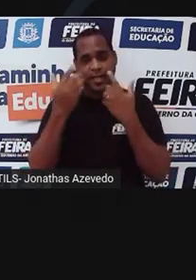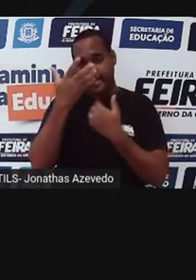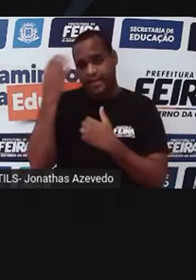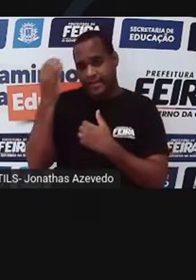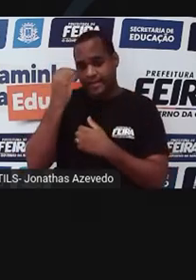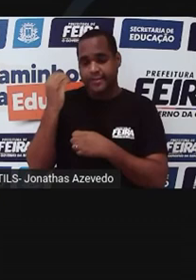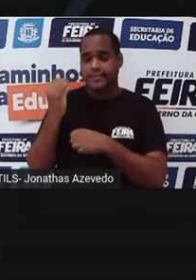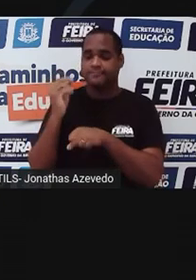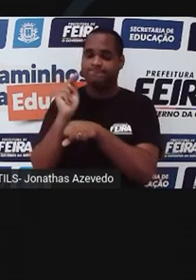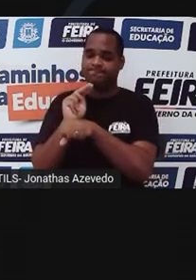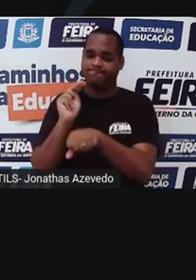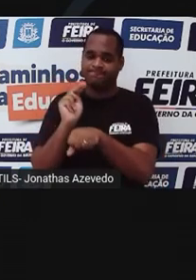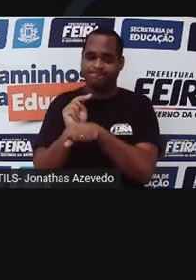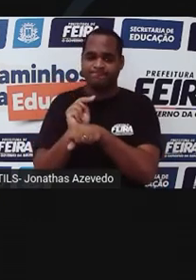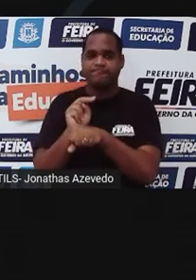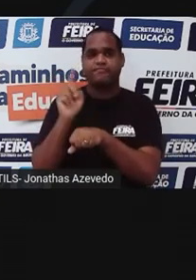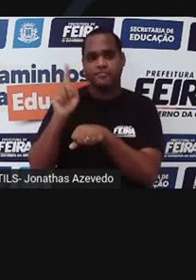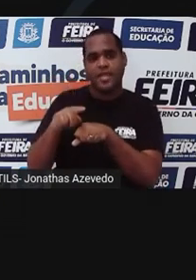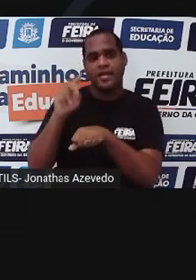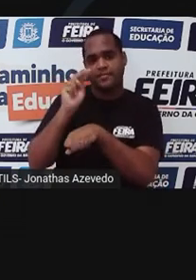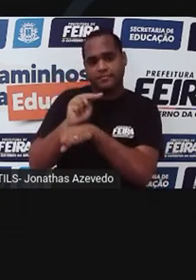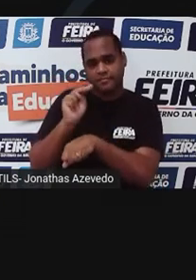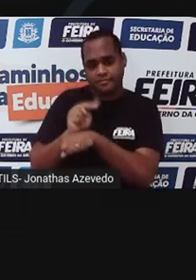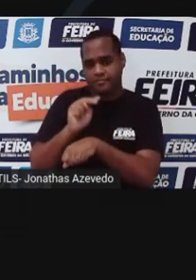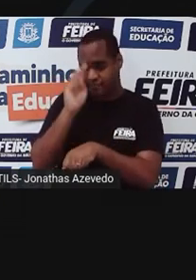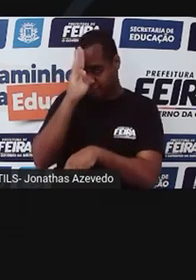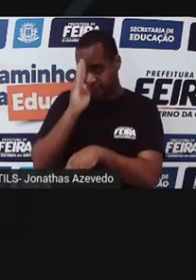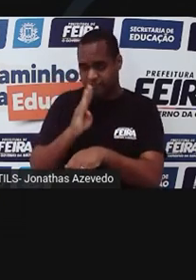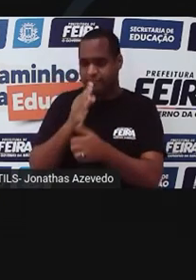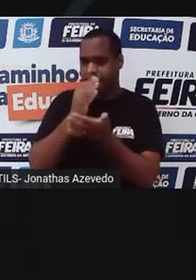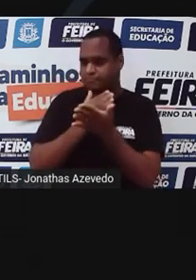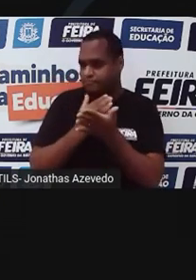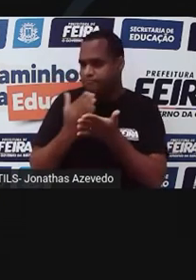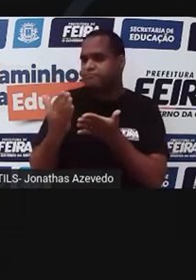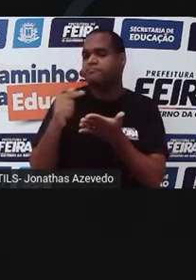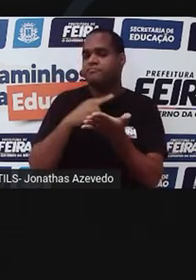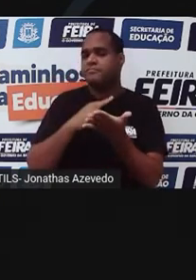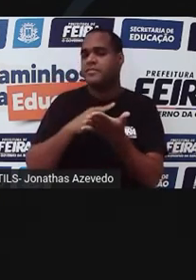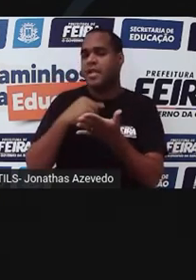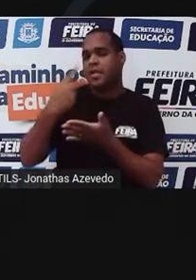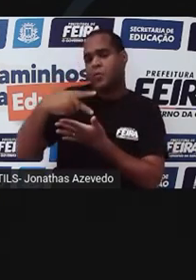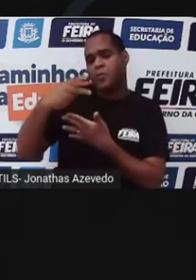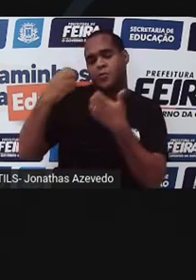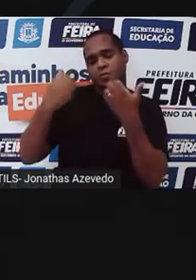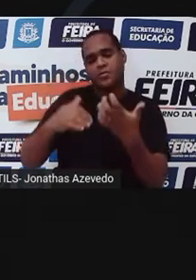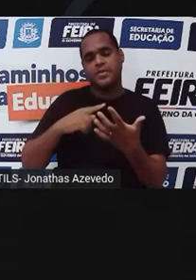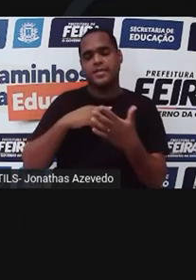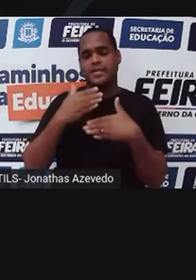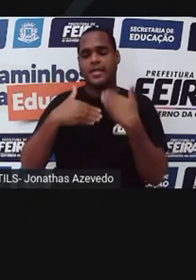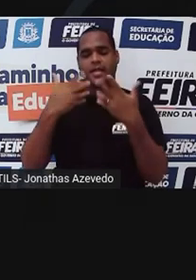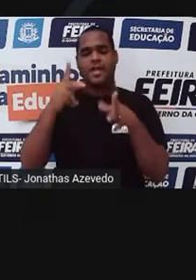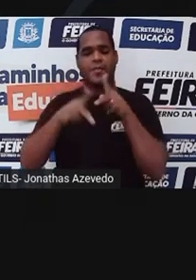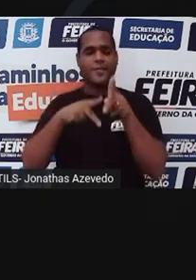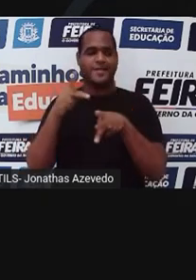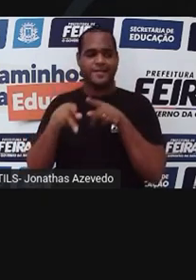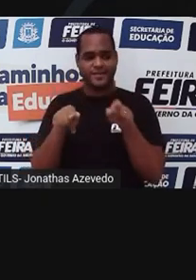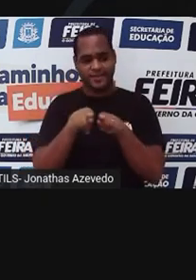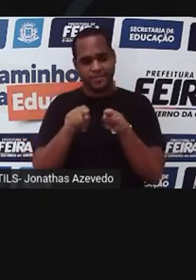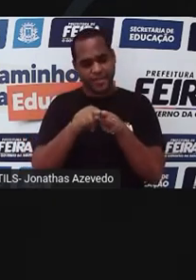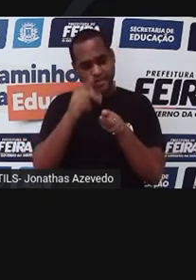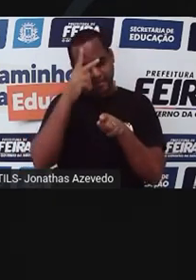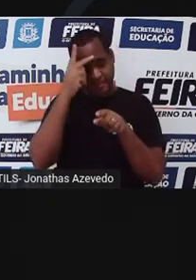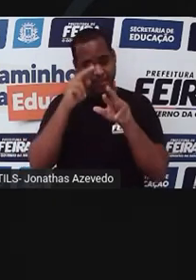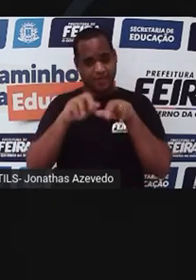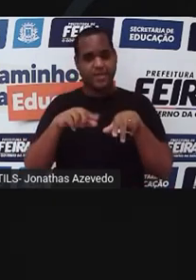prevenção. A prevenção no Brasil começou a ser deixada para segundo plano. E a população também, as pessoas,